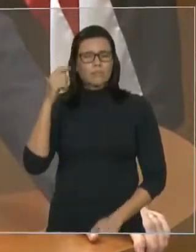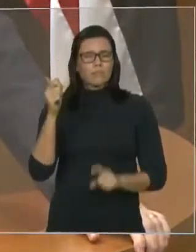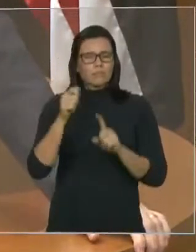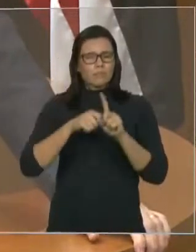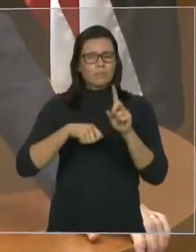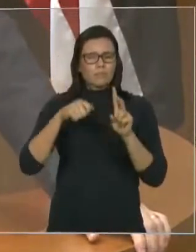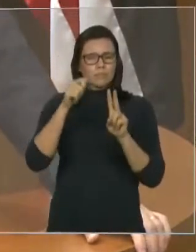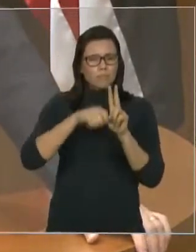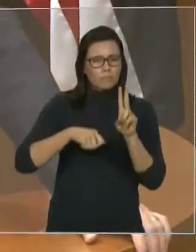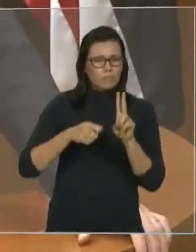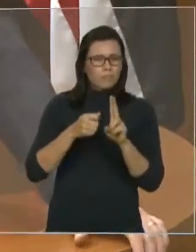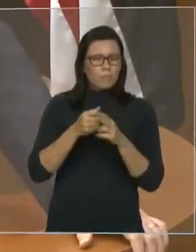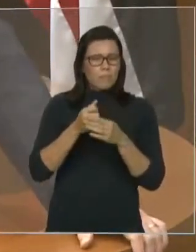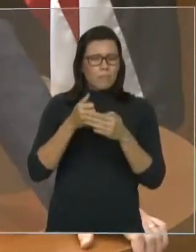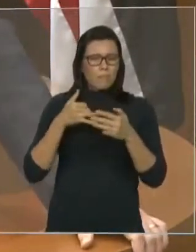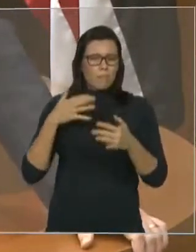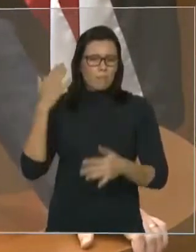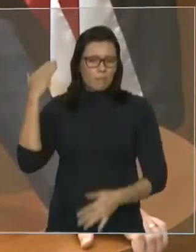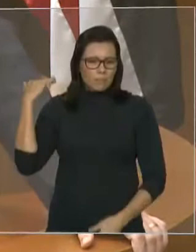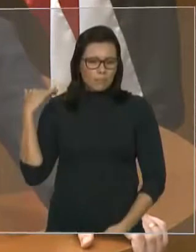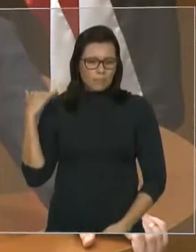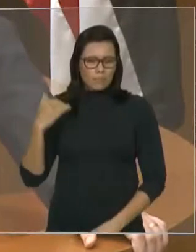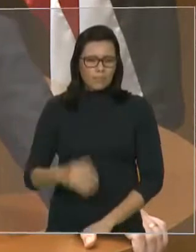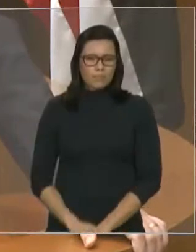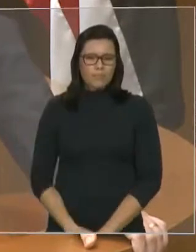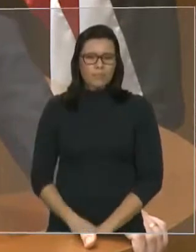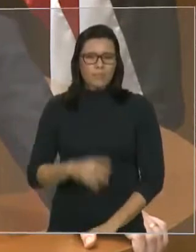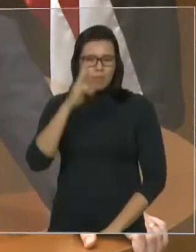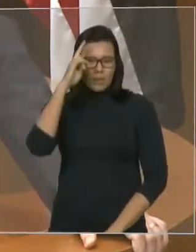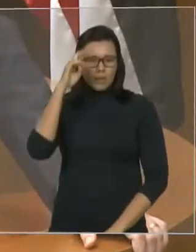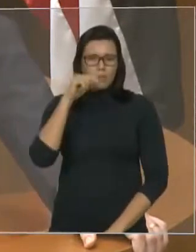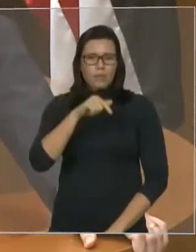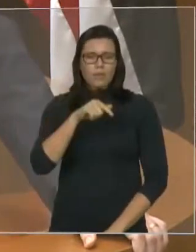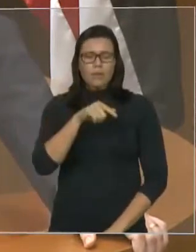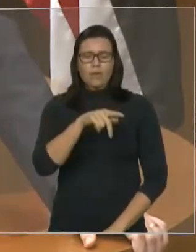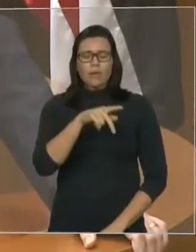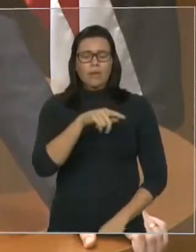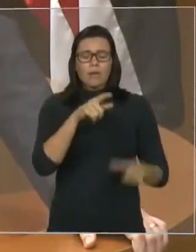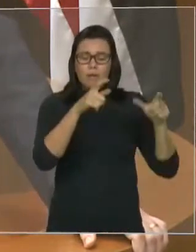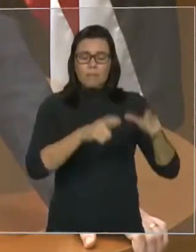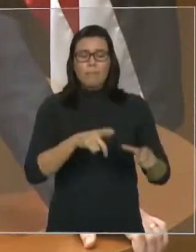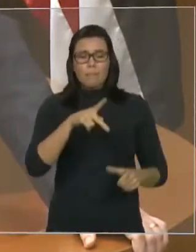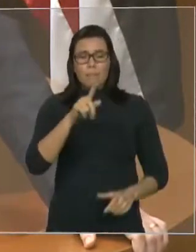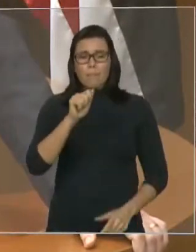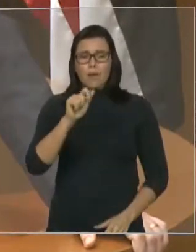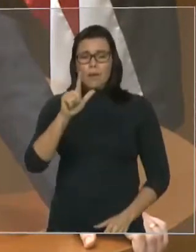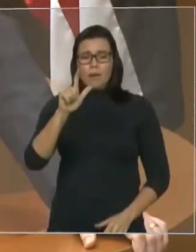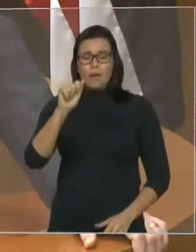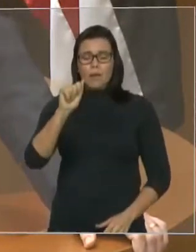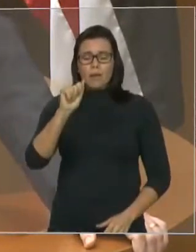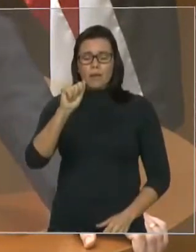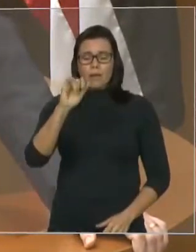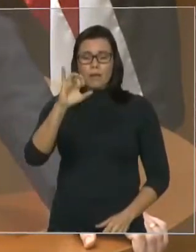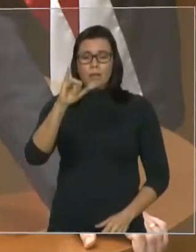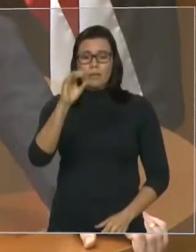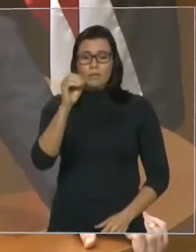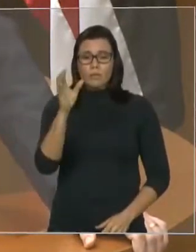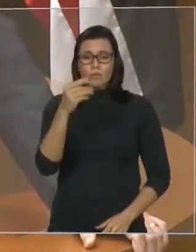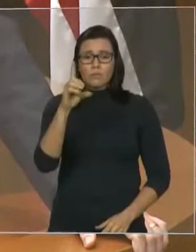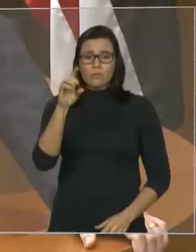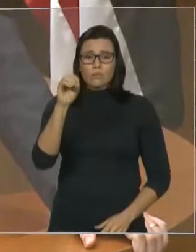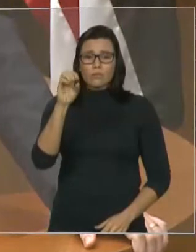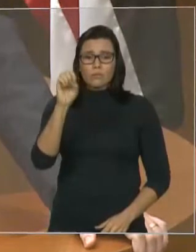deputado Júnior Verde, V. Exª estava no Palácio dos Leões, quando foi lançado um projeto